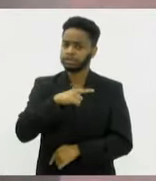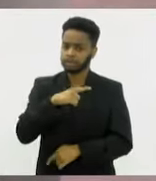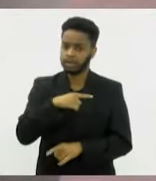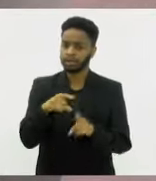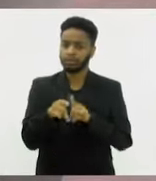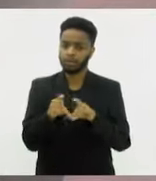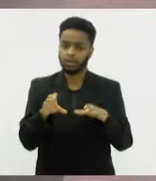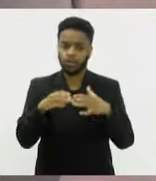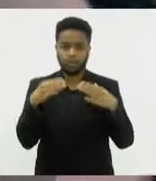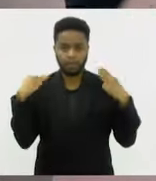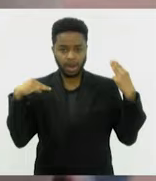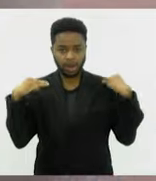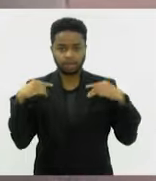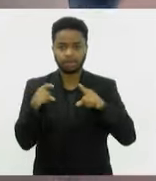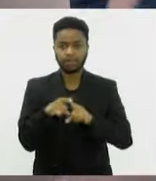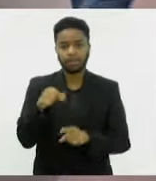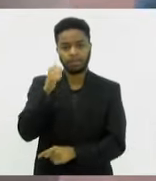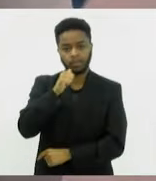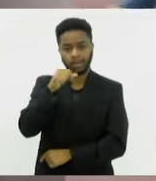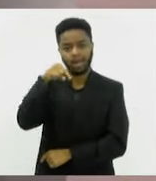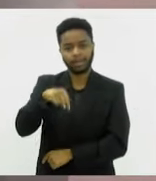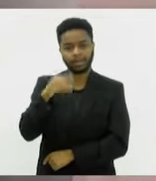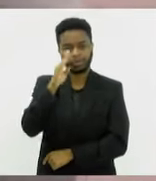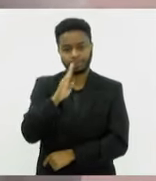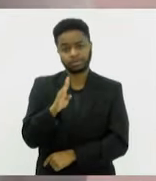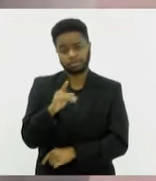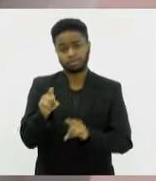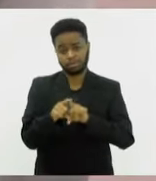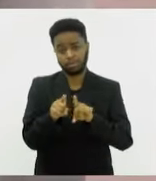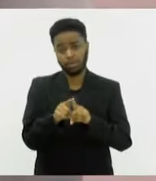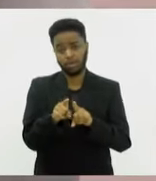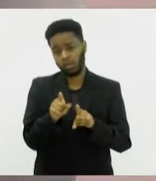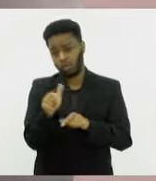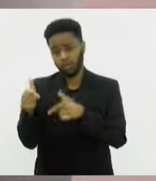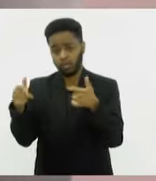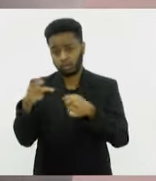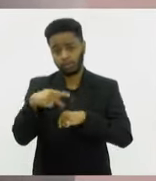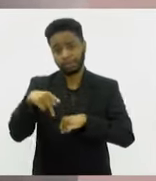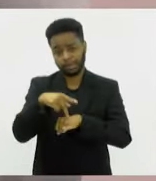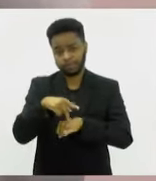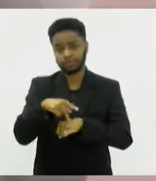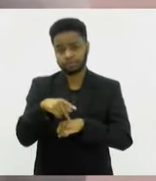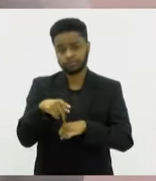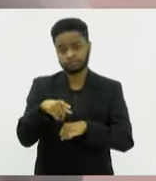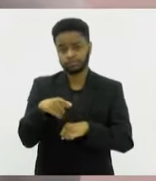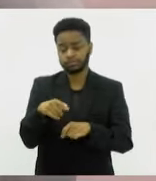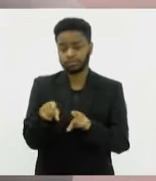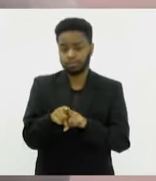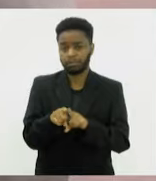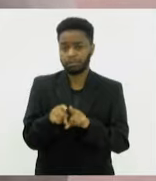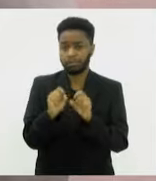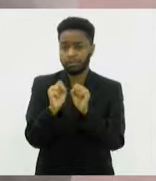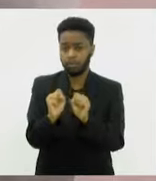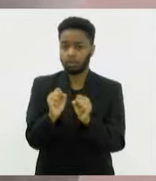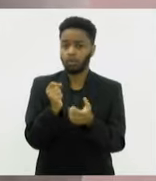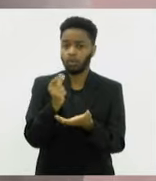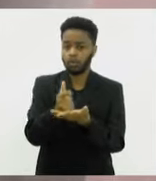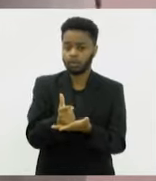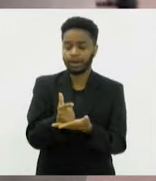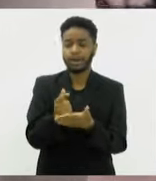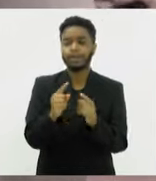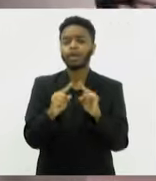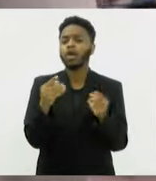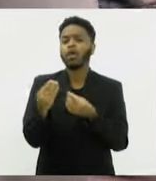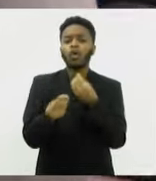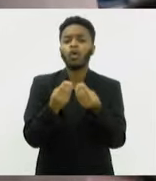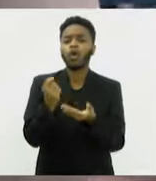Marinha tem e que as mulheres do Brasil e até as mulheres que vivem fora, brasileiras, também podem comprar esse livro. Como é que